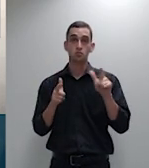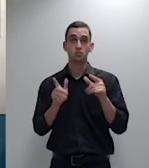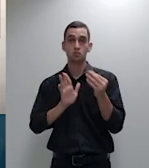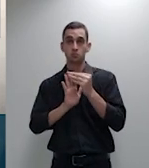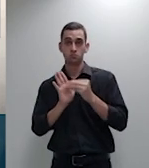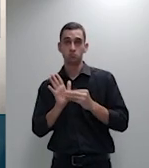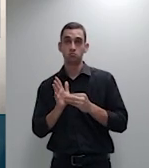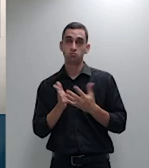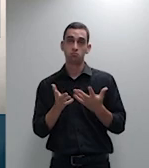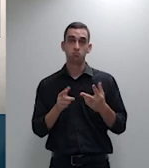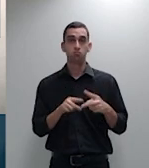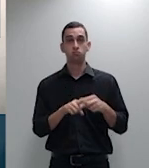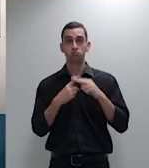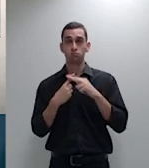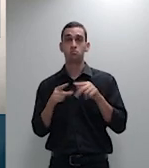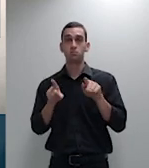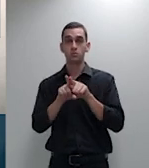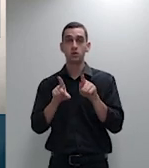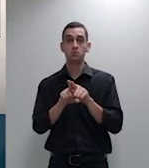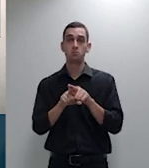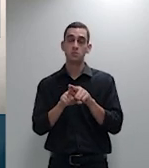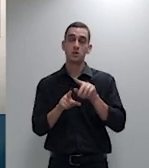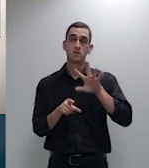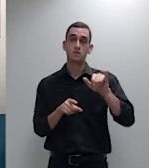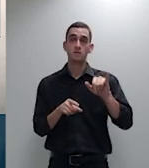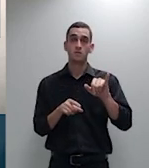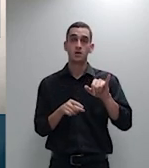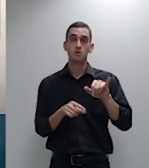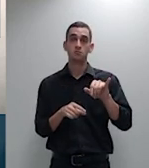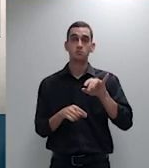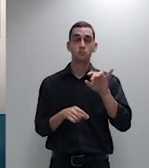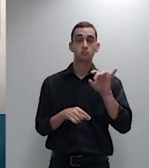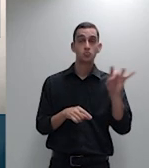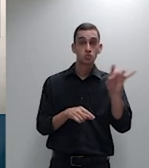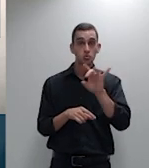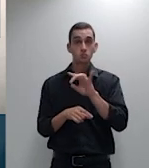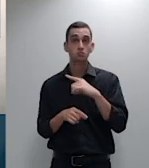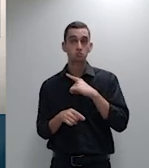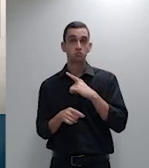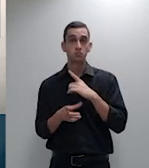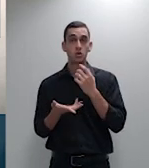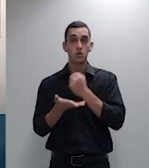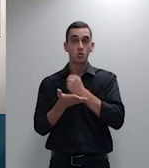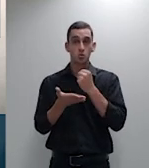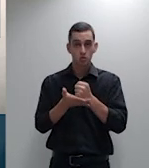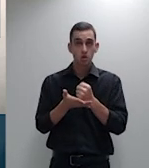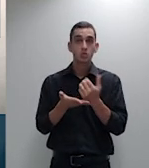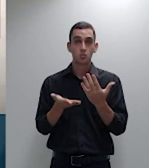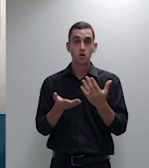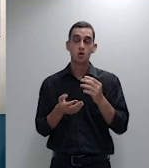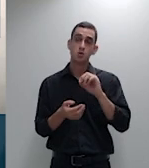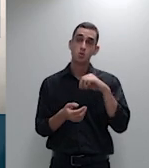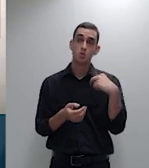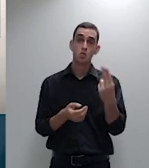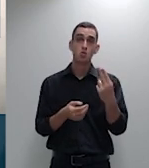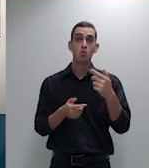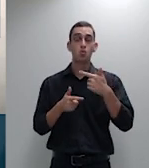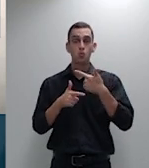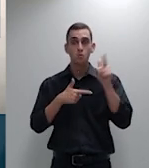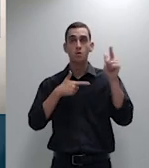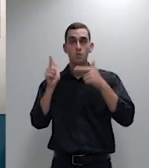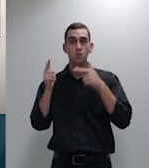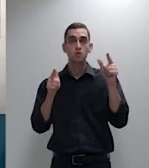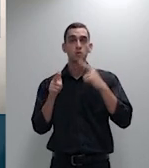pecuniárias expressa previsão contatual não haver aplicação de índice de reajuste